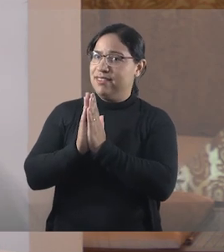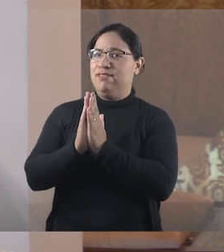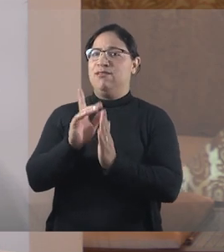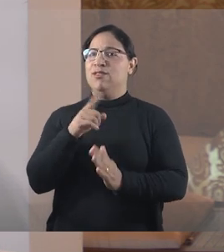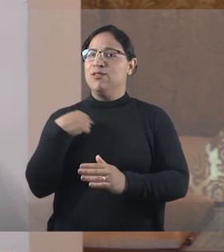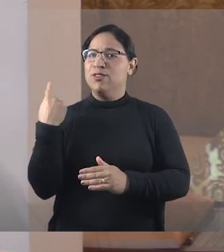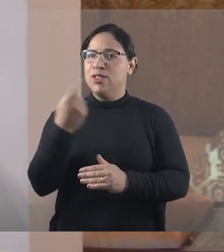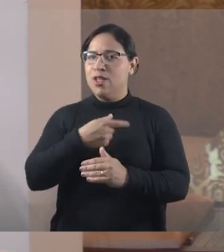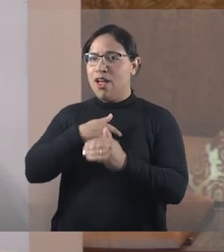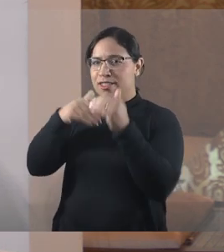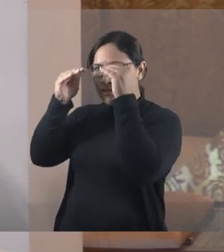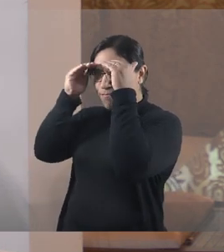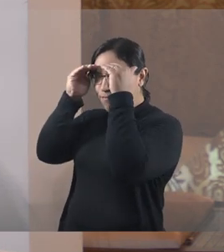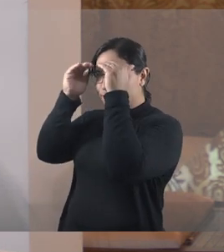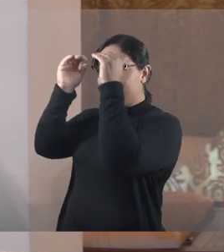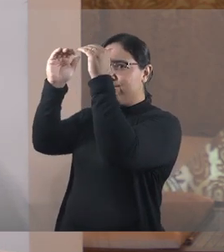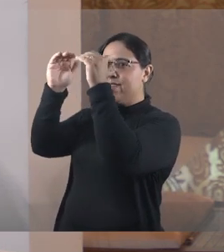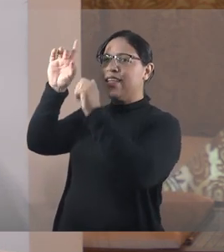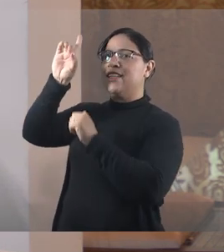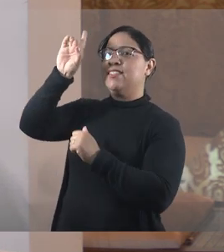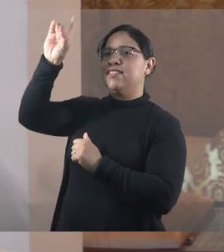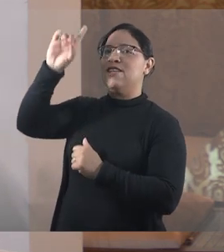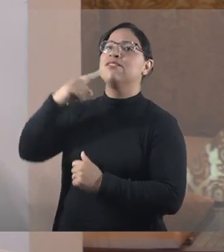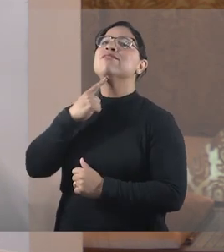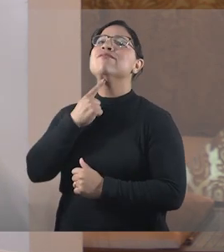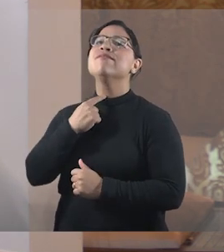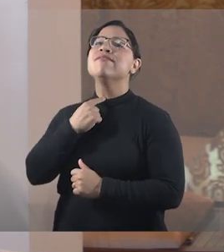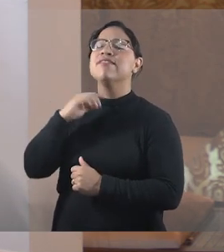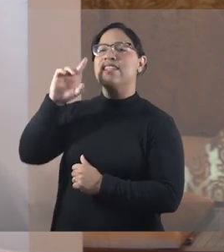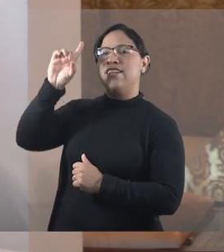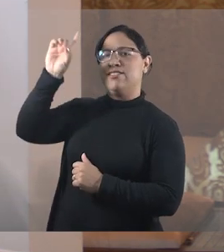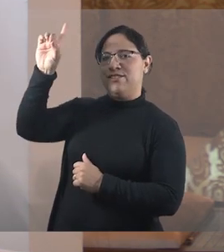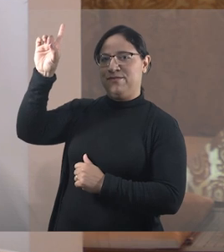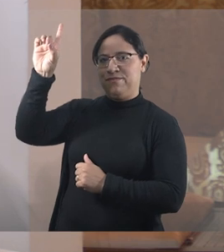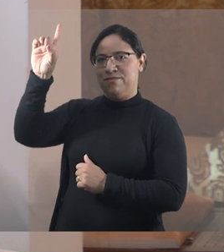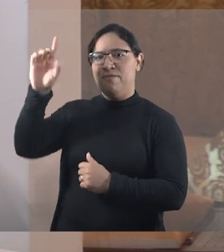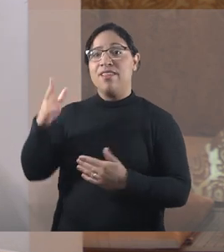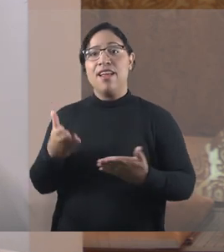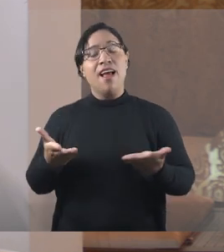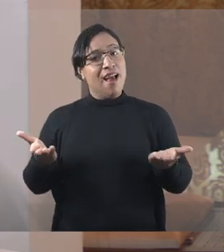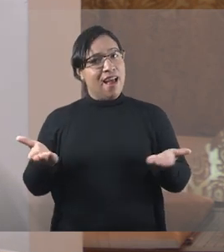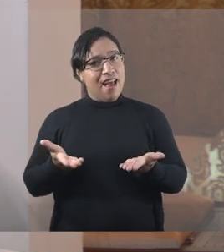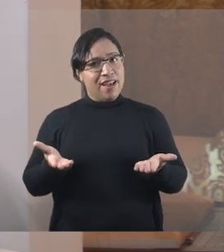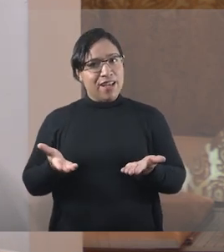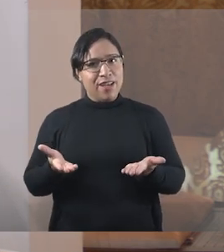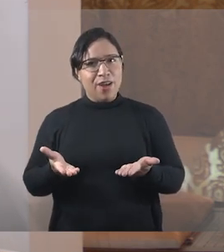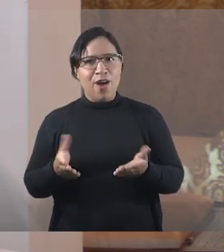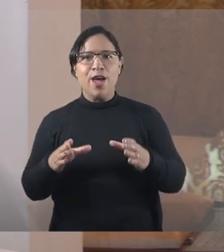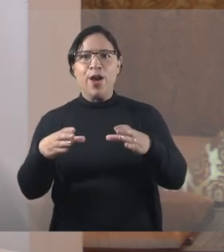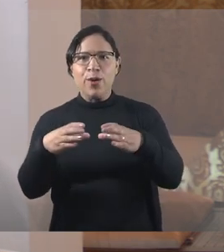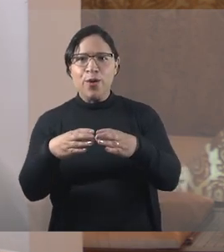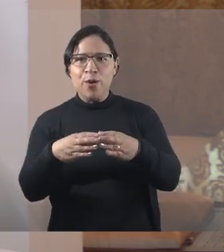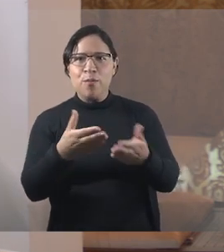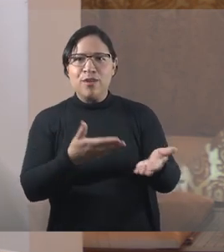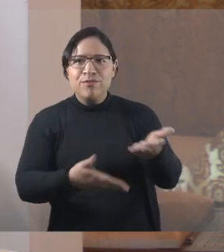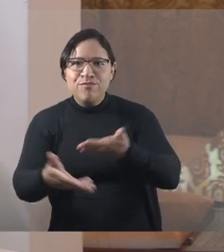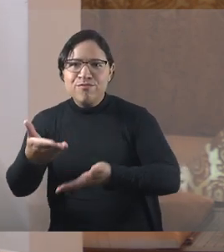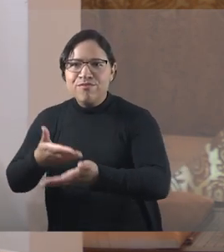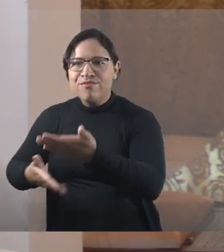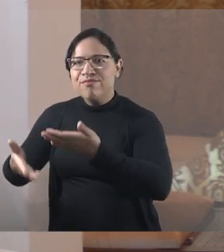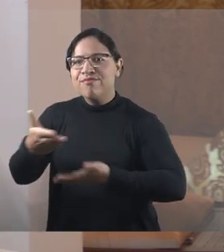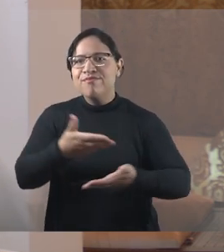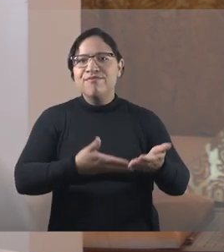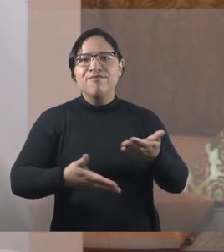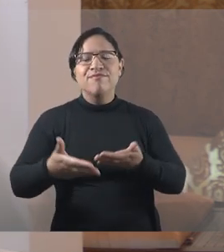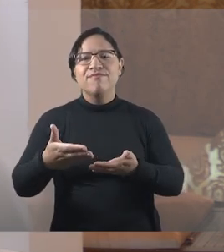uma postura de submissão à vontade de Deus. Para encerrar esse momento e para nós discutirmos agora no grupo, eu queria que você